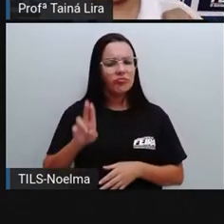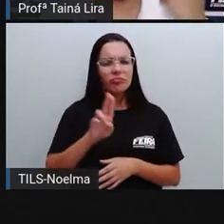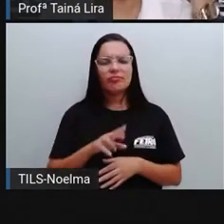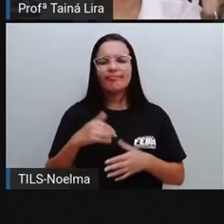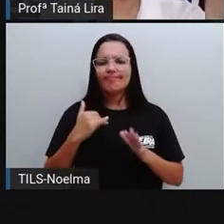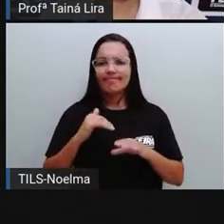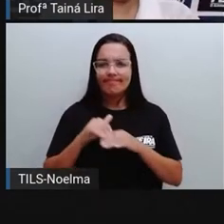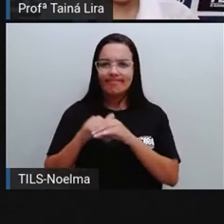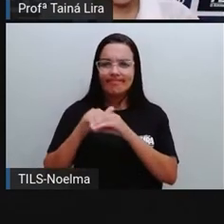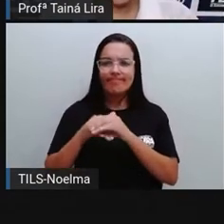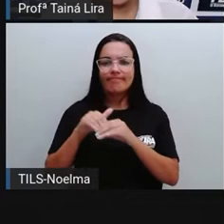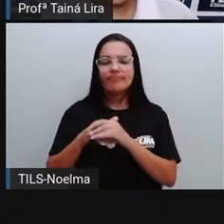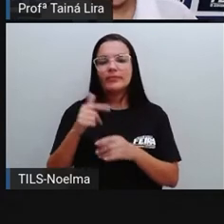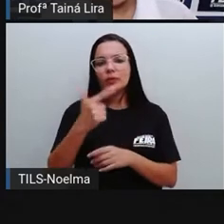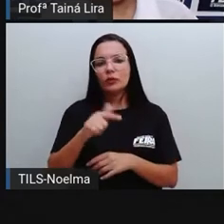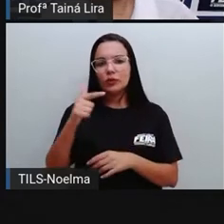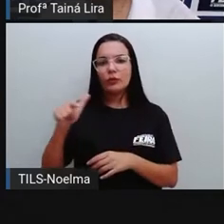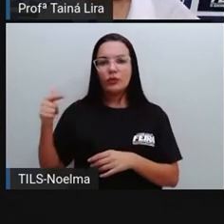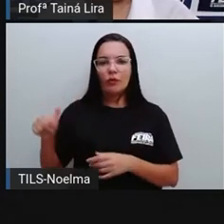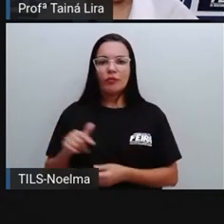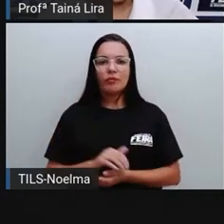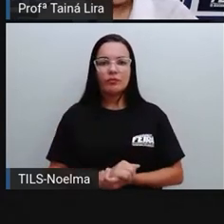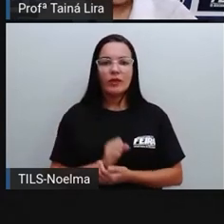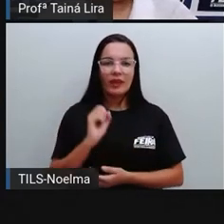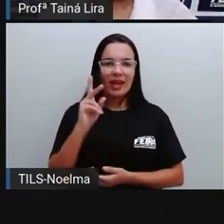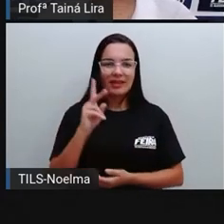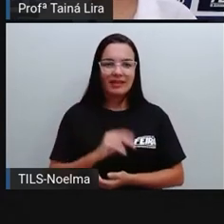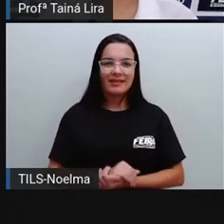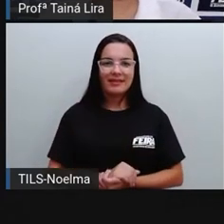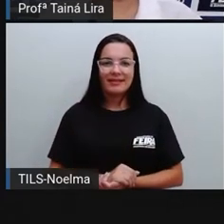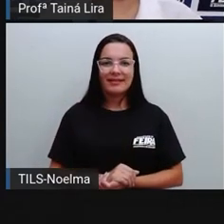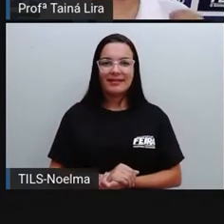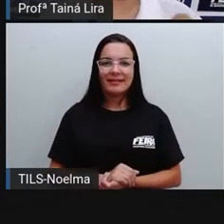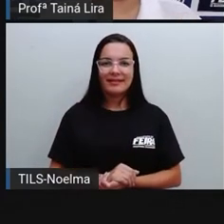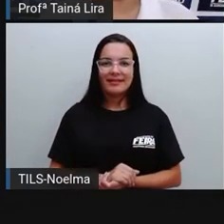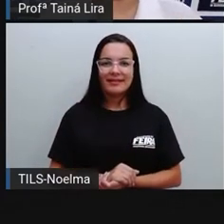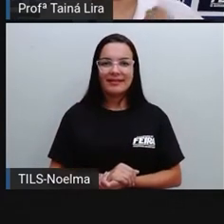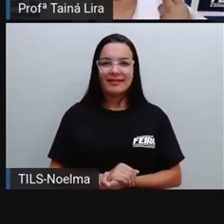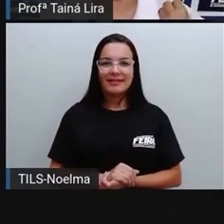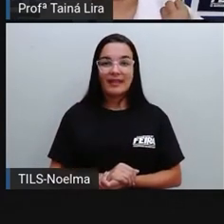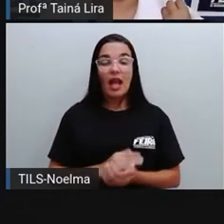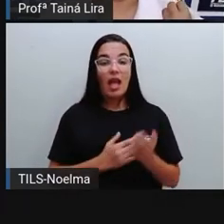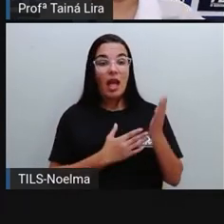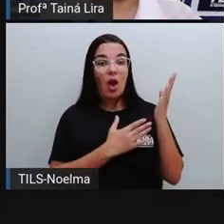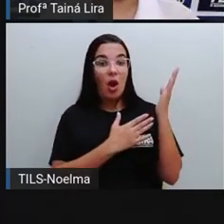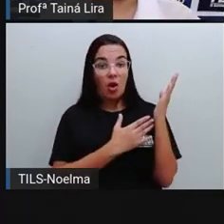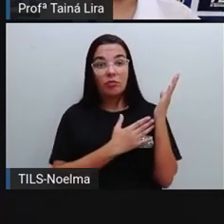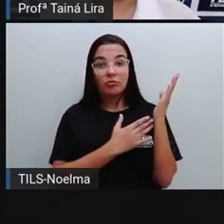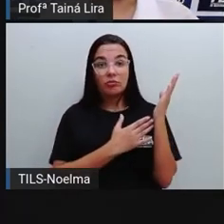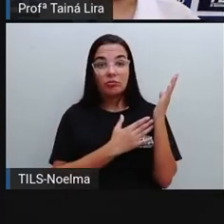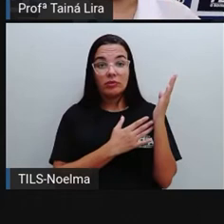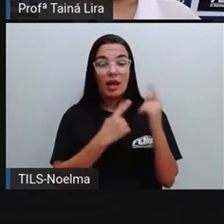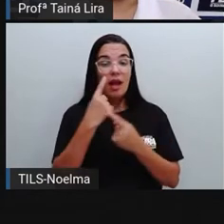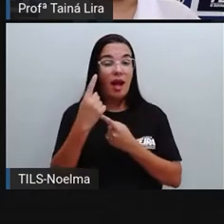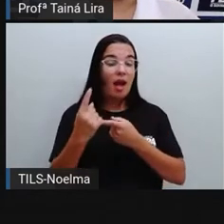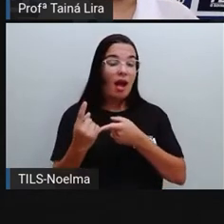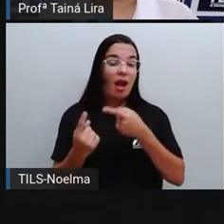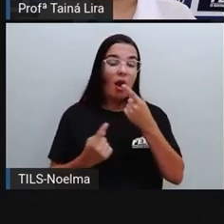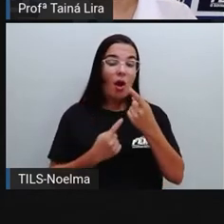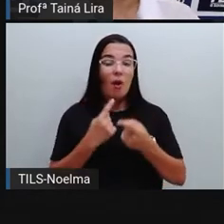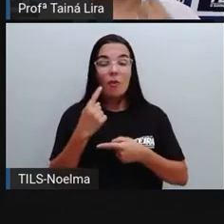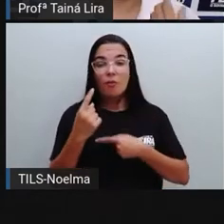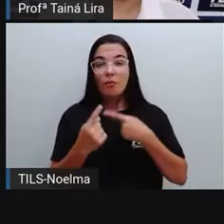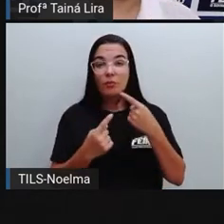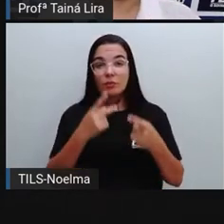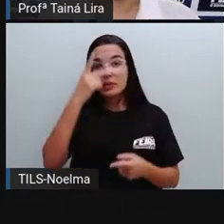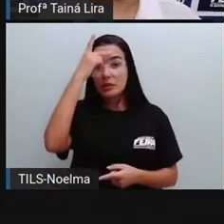eleições e conseguiram se reeleger, tá bom? Então, olha lá, a Pró trouxe pra vocês verem agora